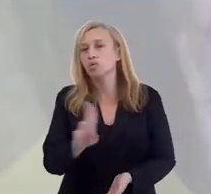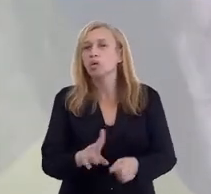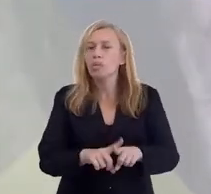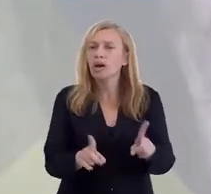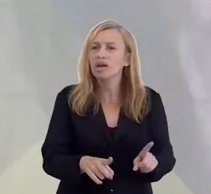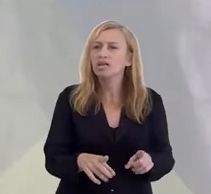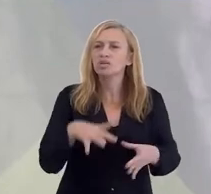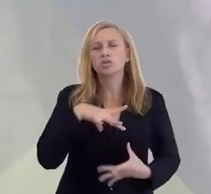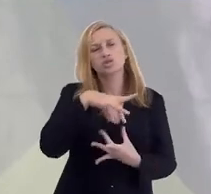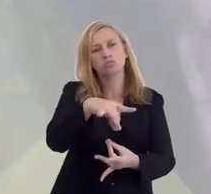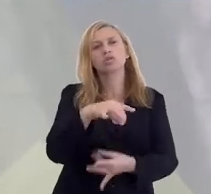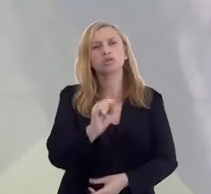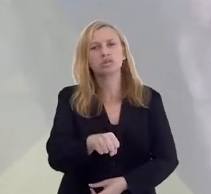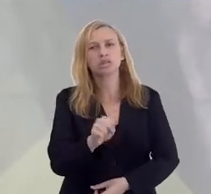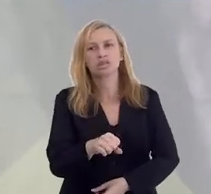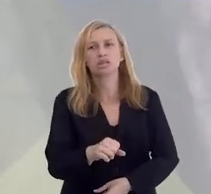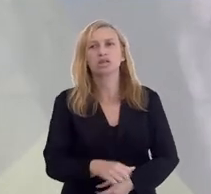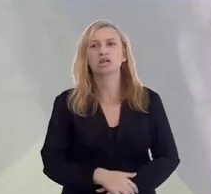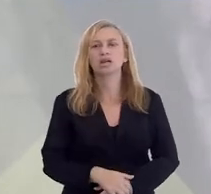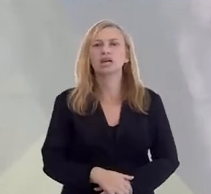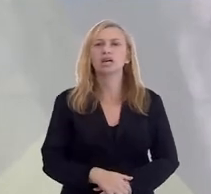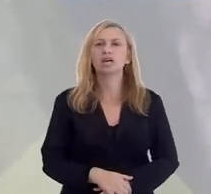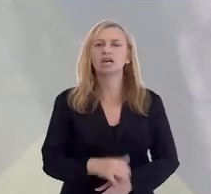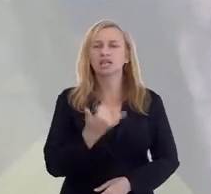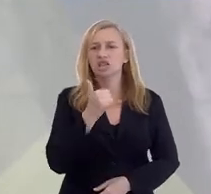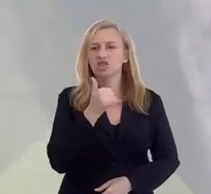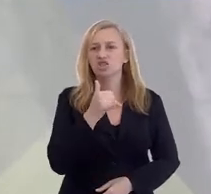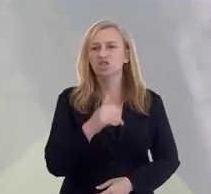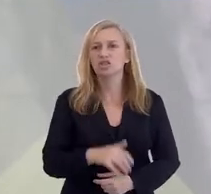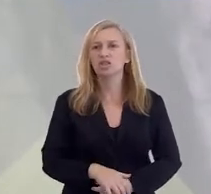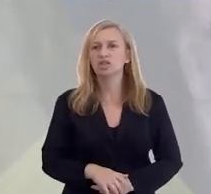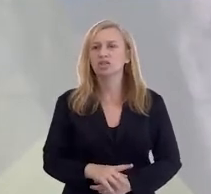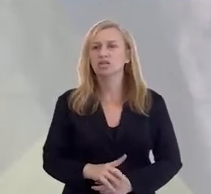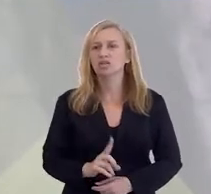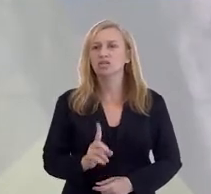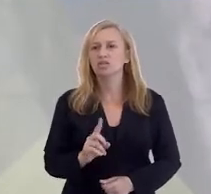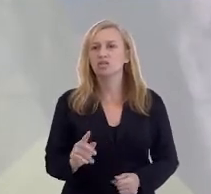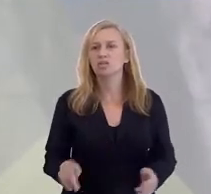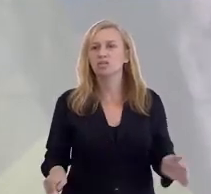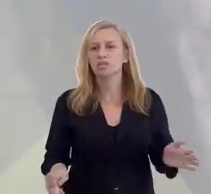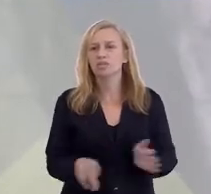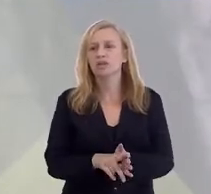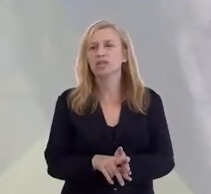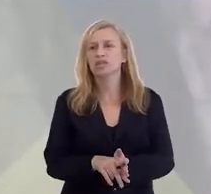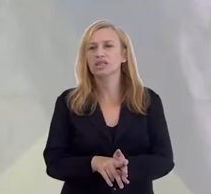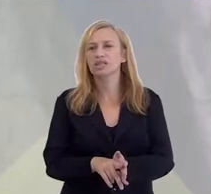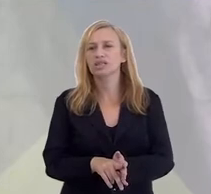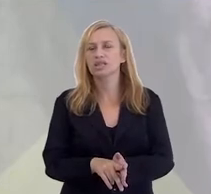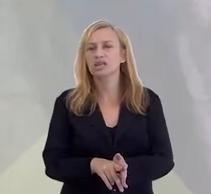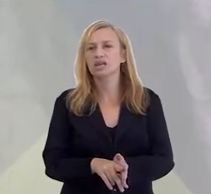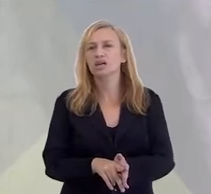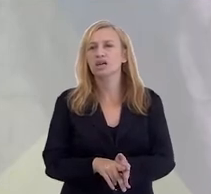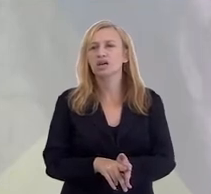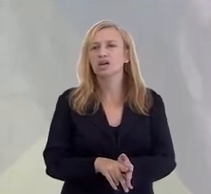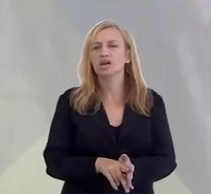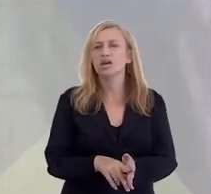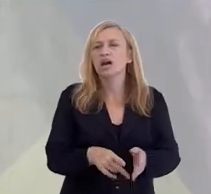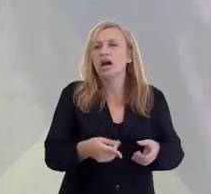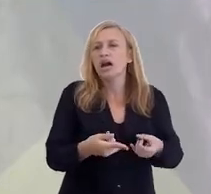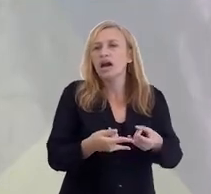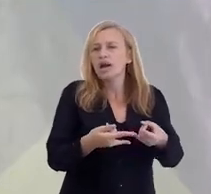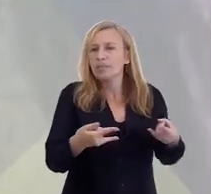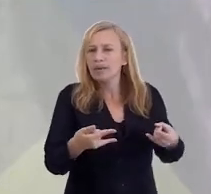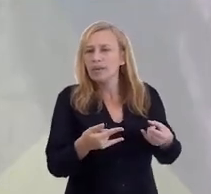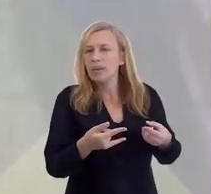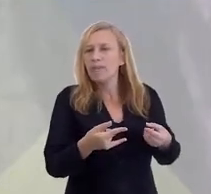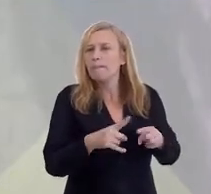mas enquanto espírito, sim, porque energia não vai fazer parte da matéria, mas